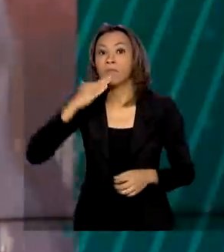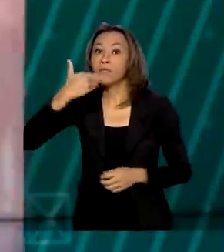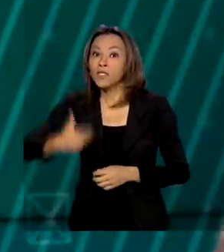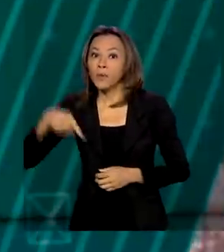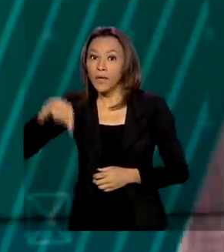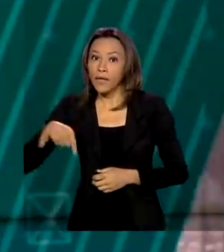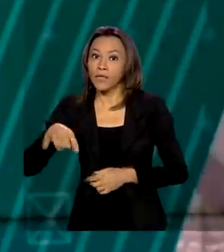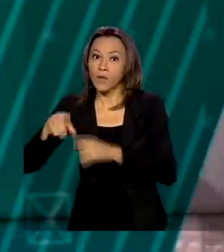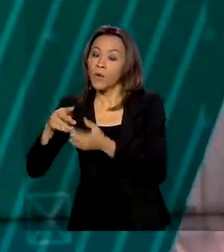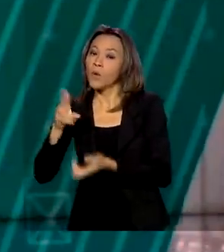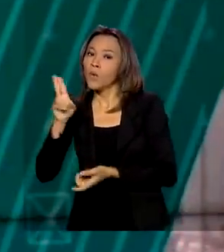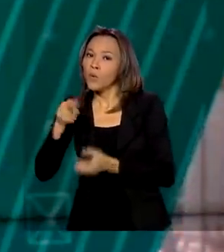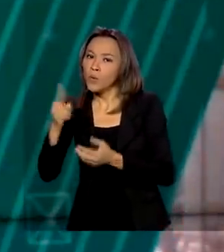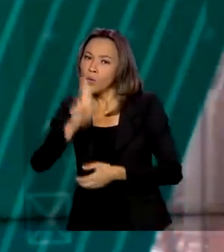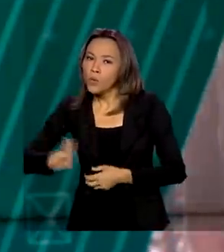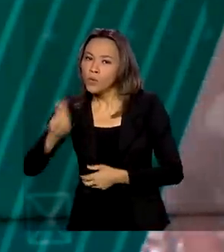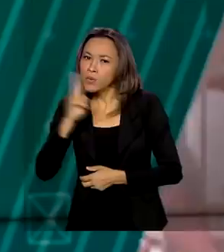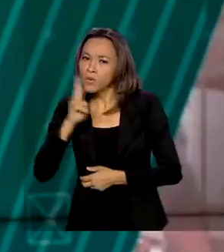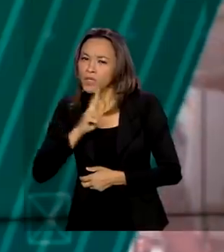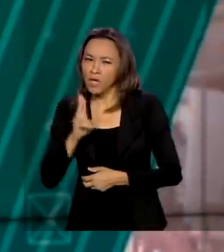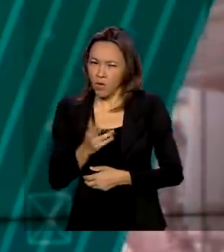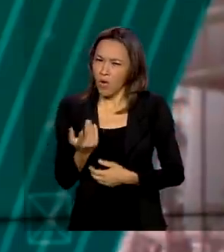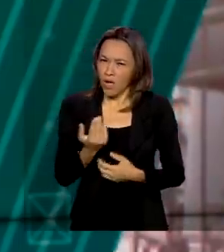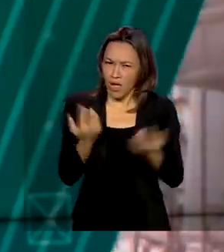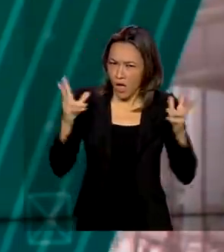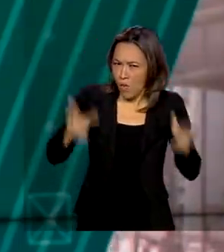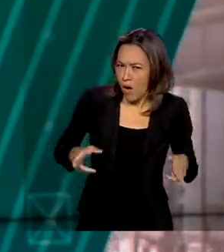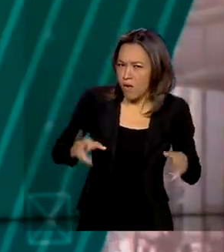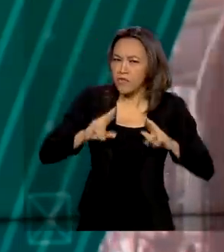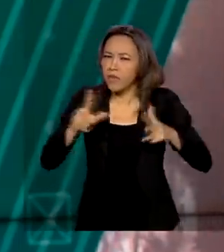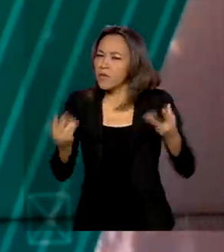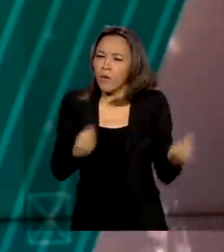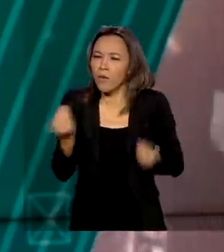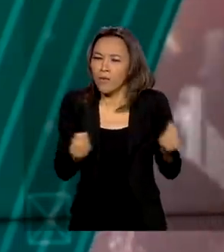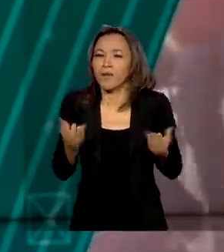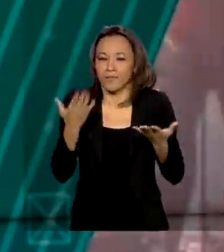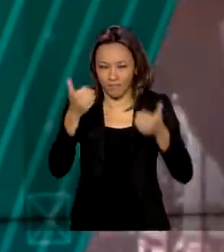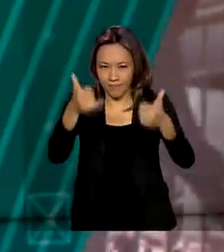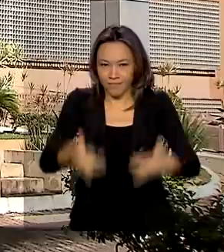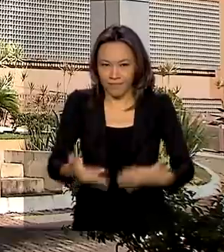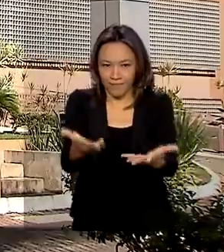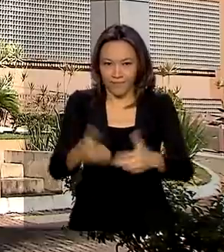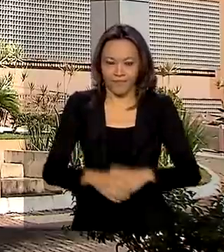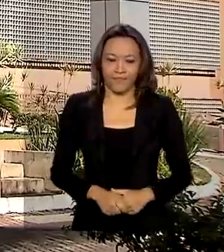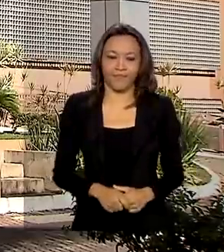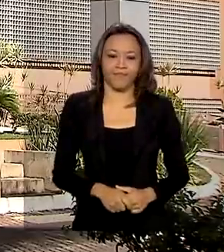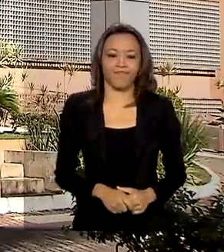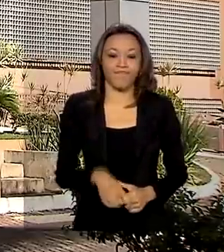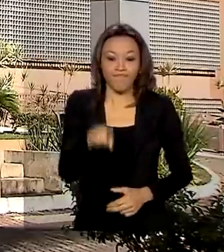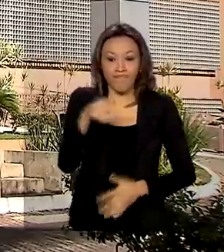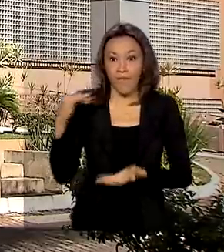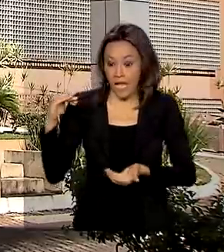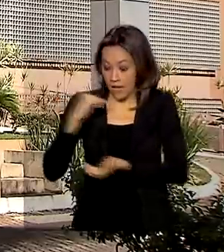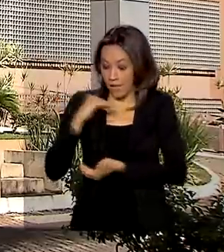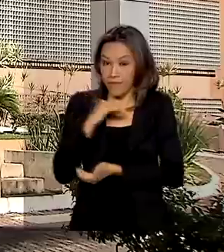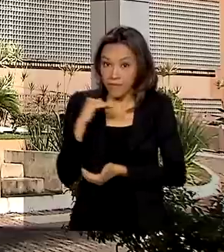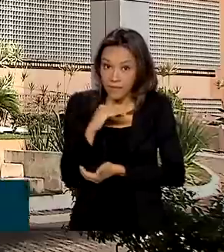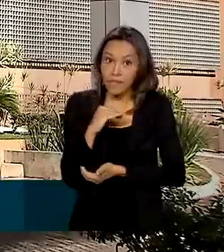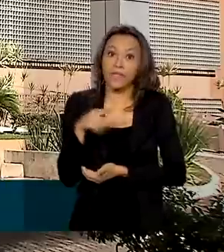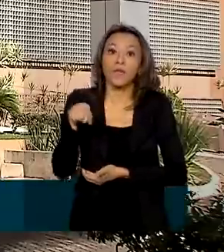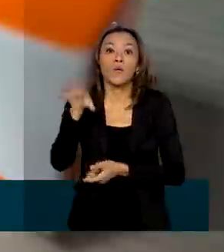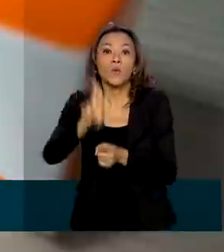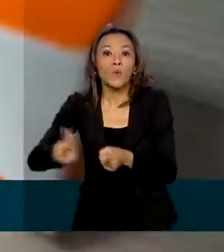diferença entre o registro definitivo e o uso emergencial? Veja agora na reportagem. A Anvisa autorizou o uso